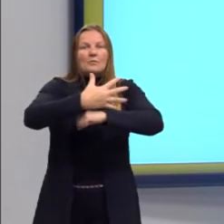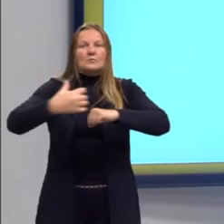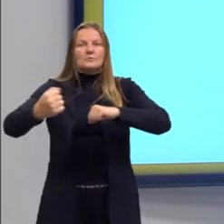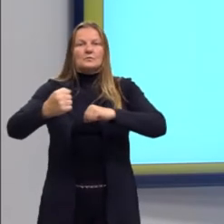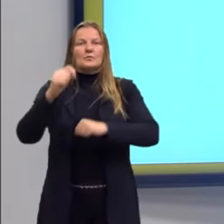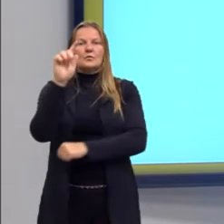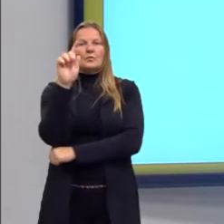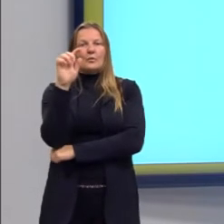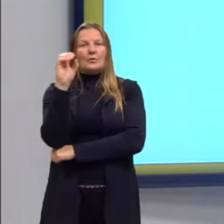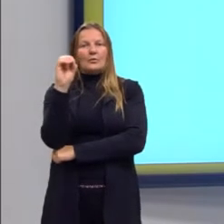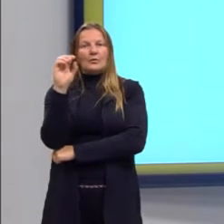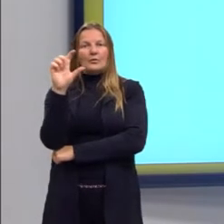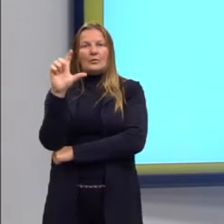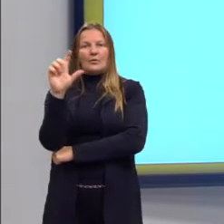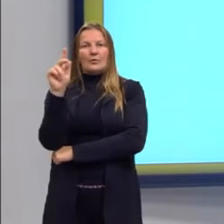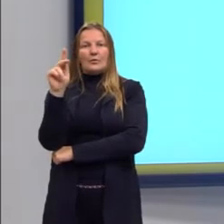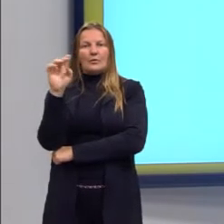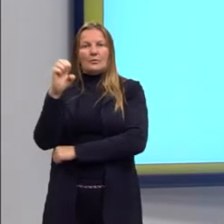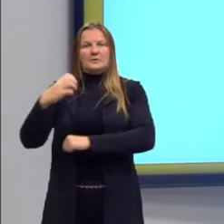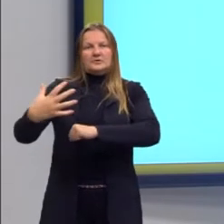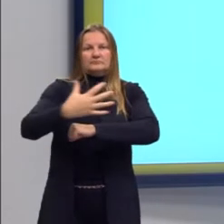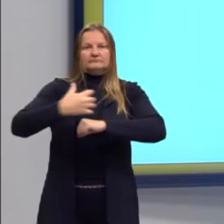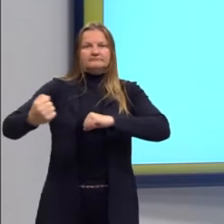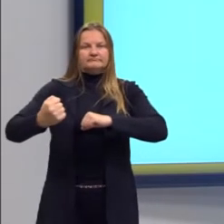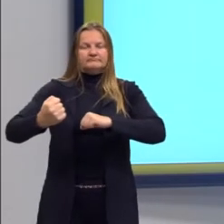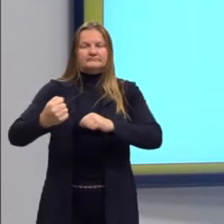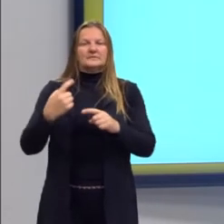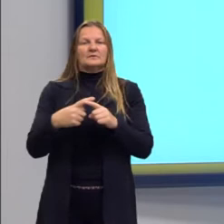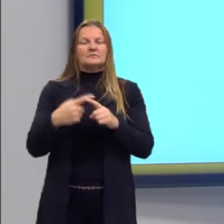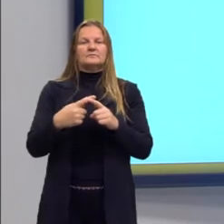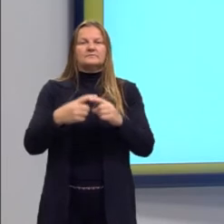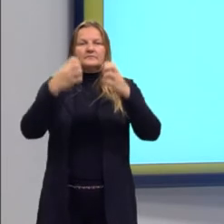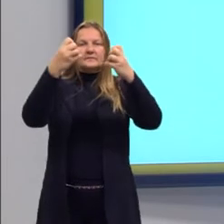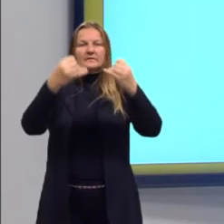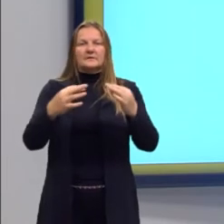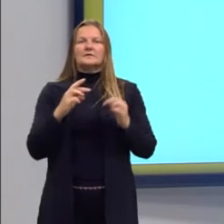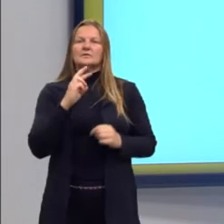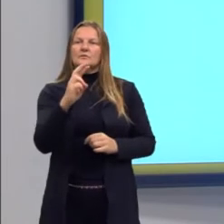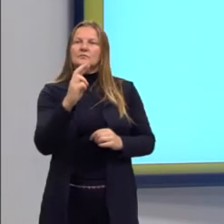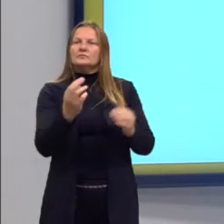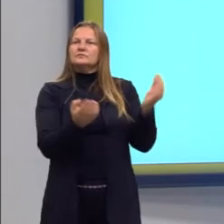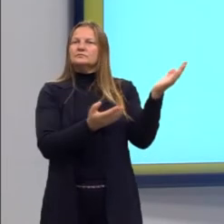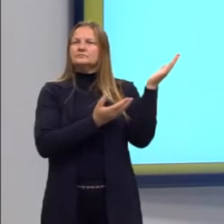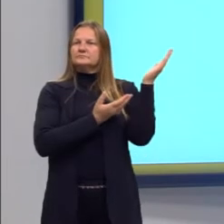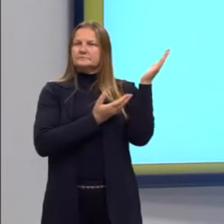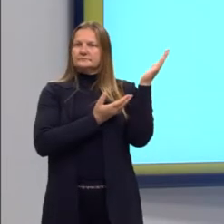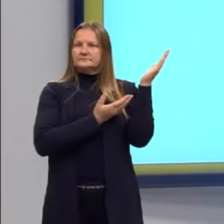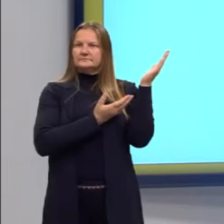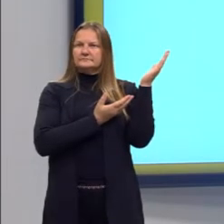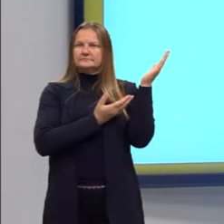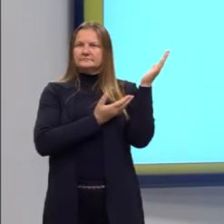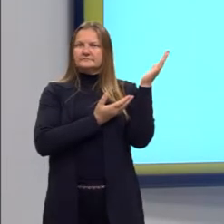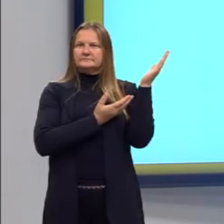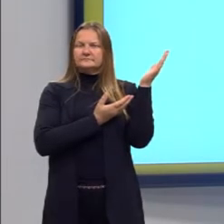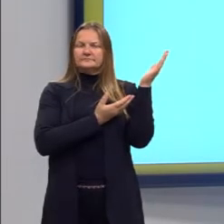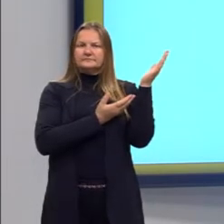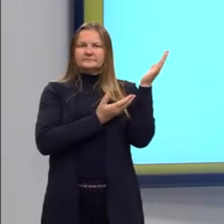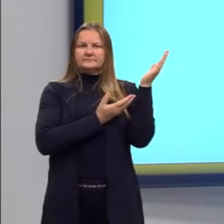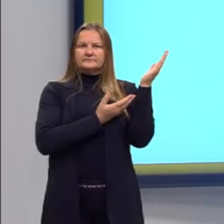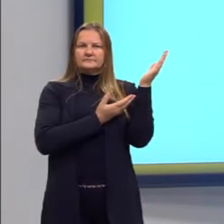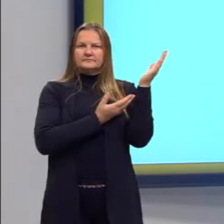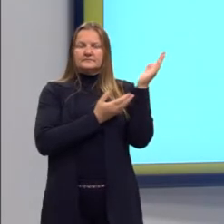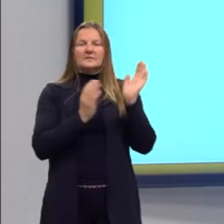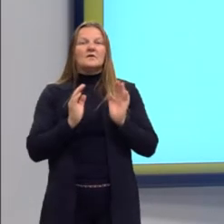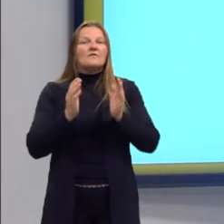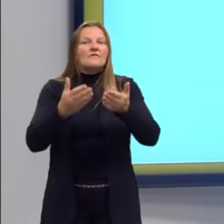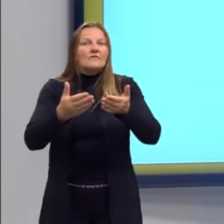falar disso logo mais. Mas, então, a gente vai tentar responder essas perguntas aqui, nessa aula. A gente vai focar mais sobre a